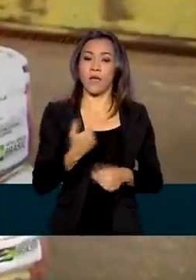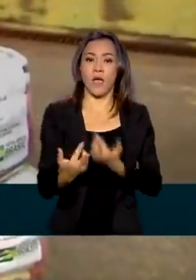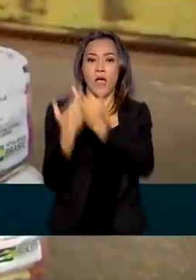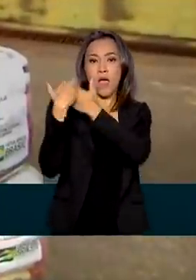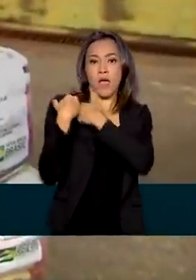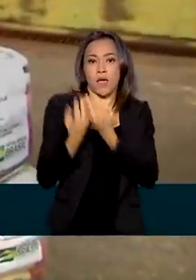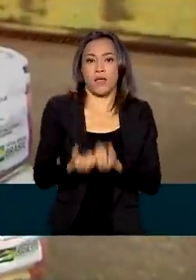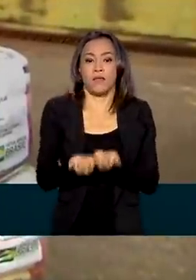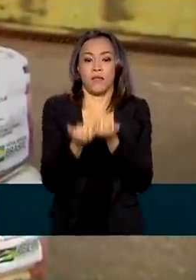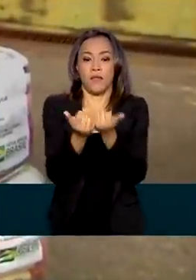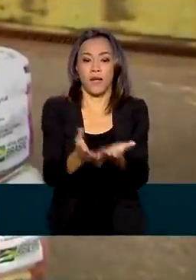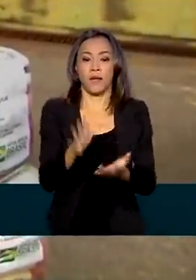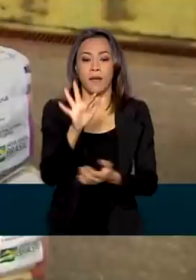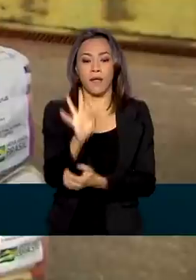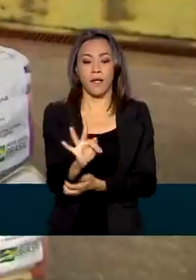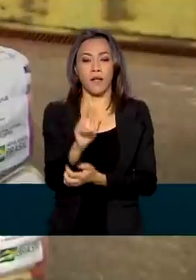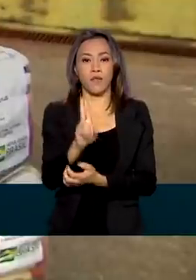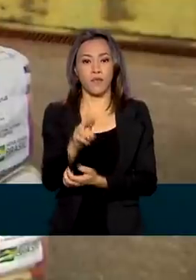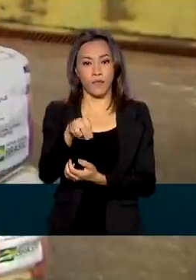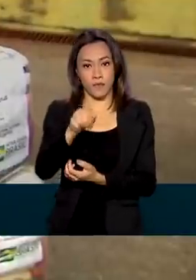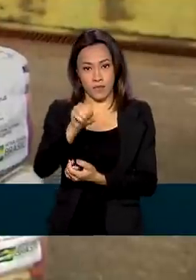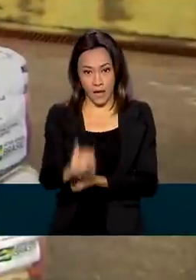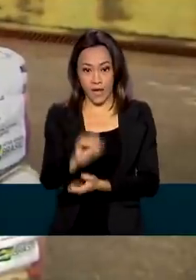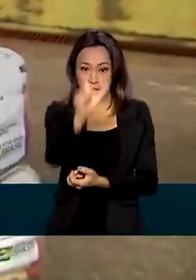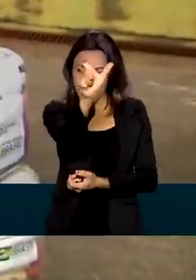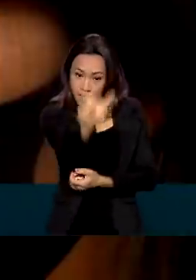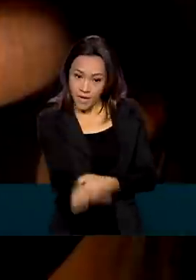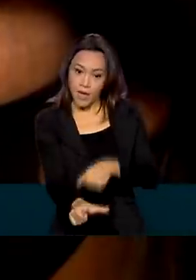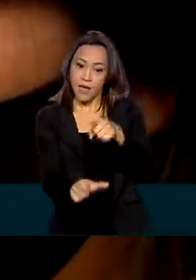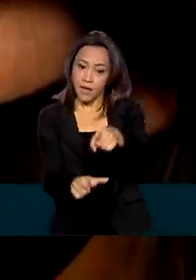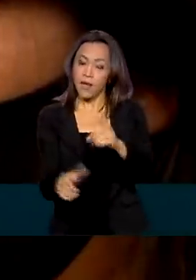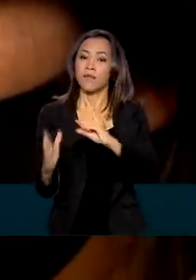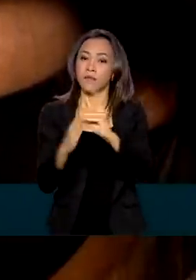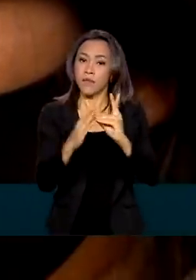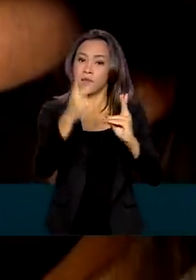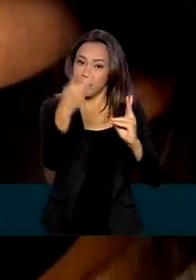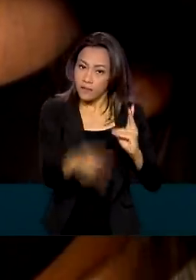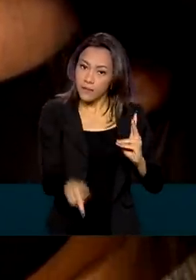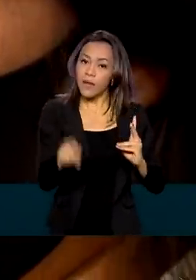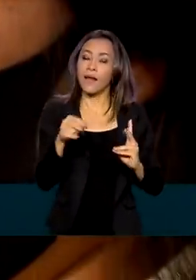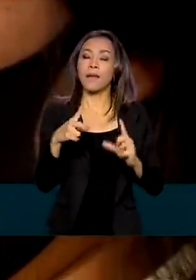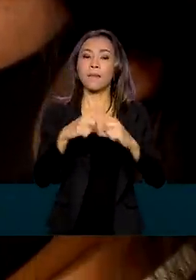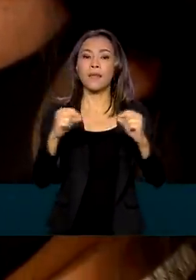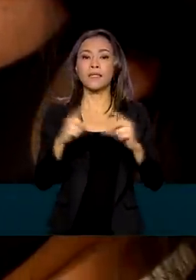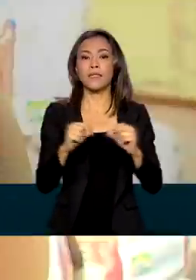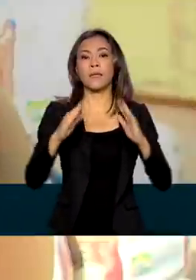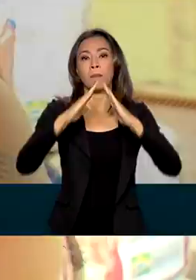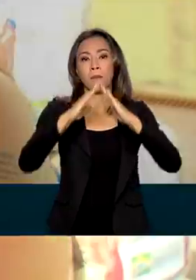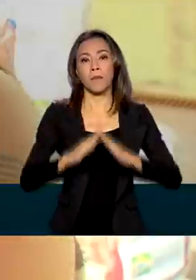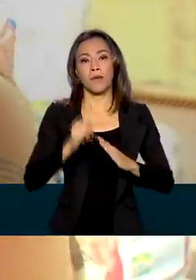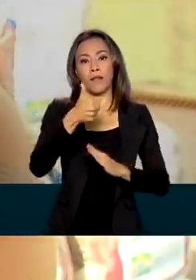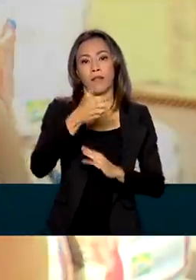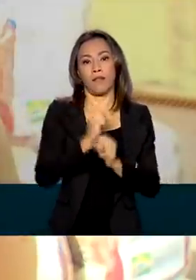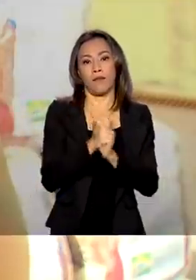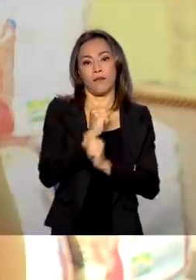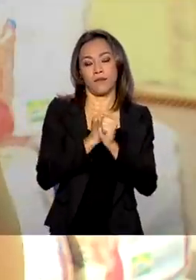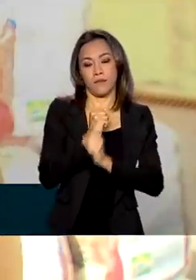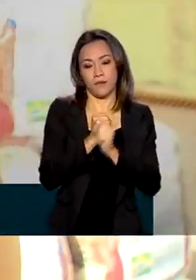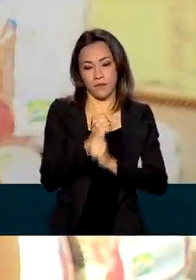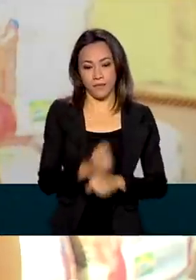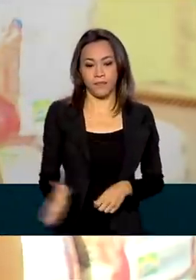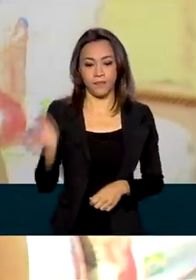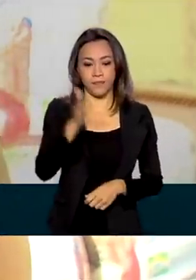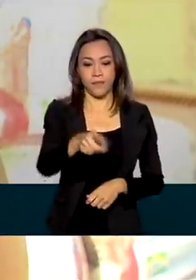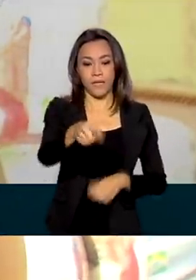pessoas como a Kaitsuká, que é da etnia Camaira e está em Brasília há dez anos. A cesta vai ajudar